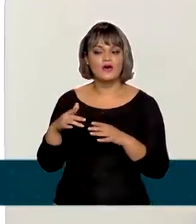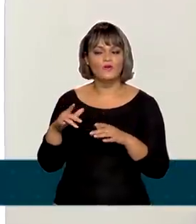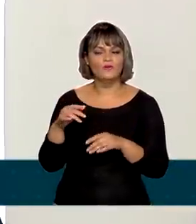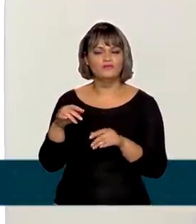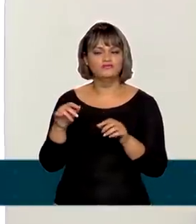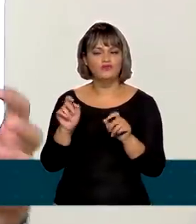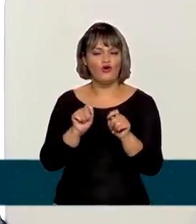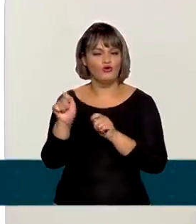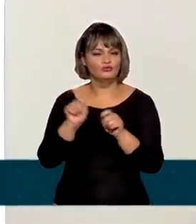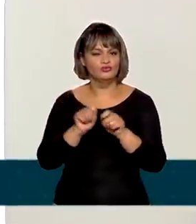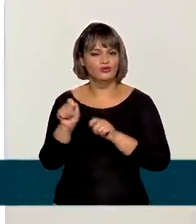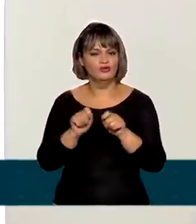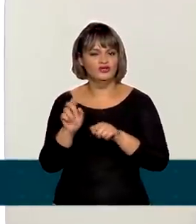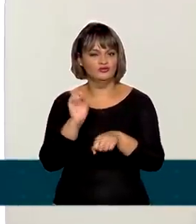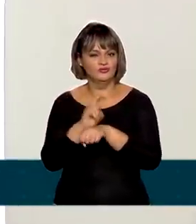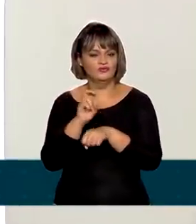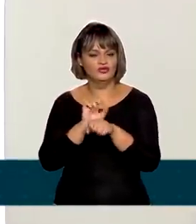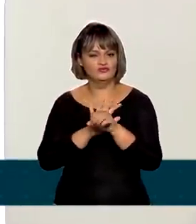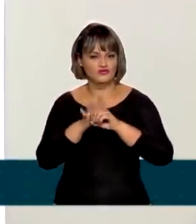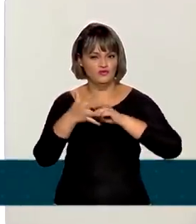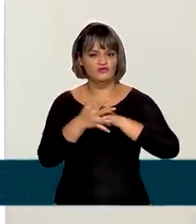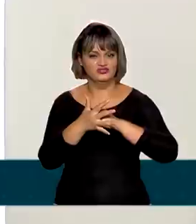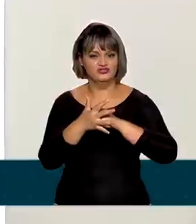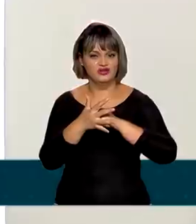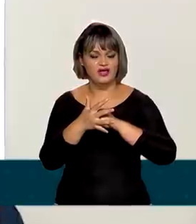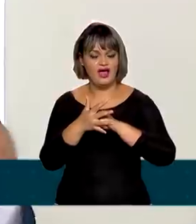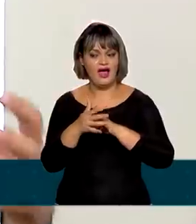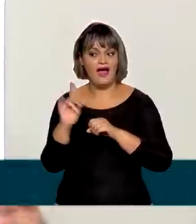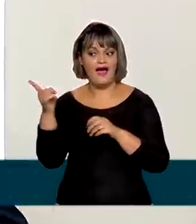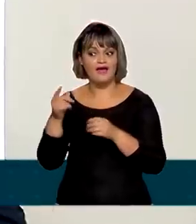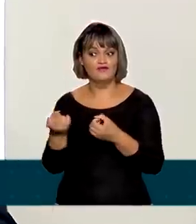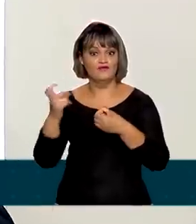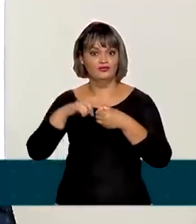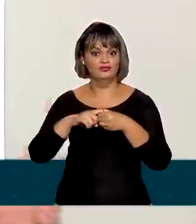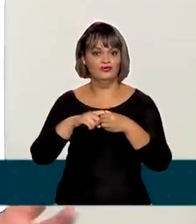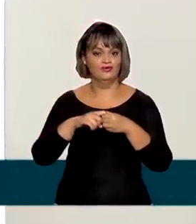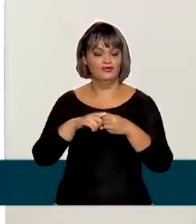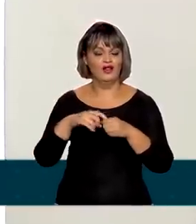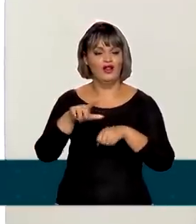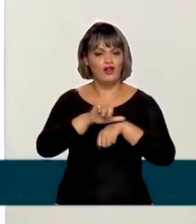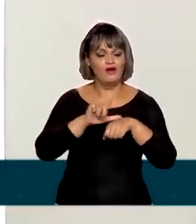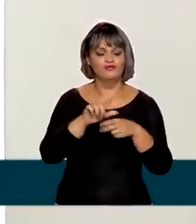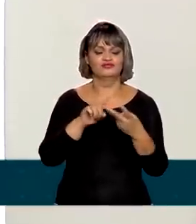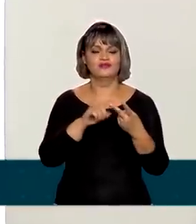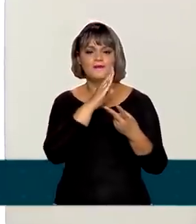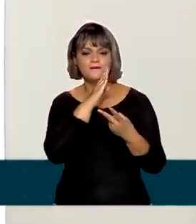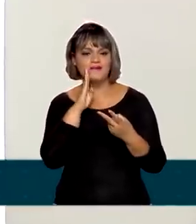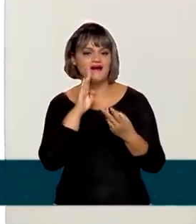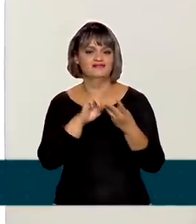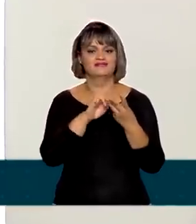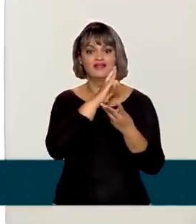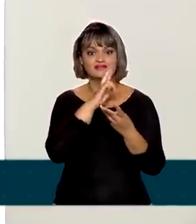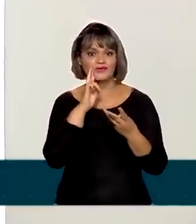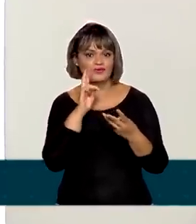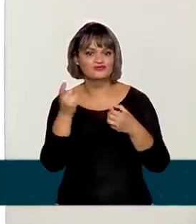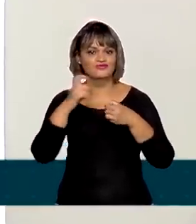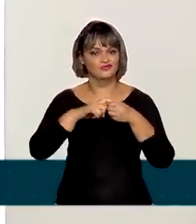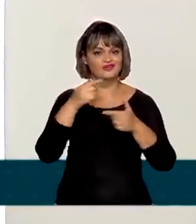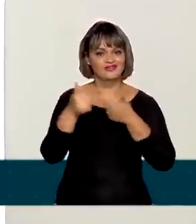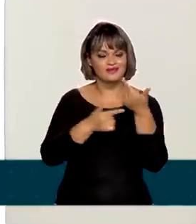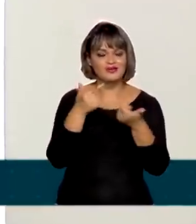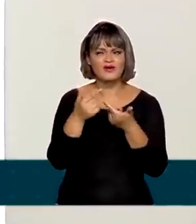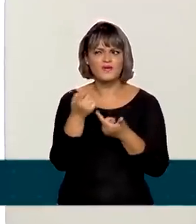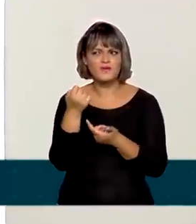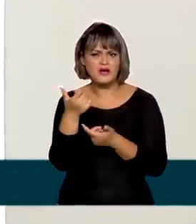e já à abertura gradual dos bares, restaurantes e da economia como um todo que voltou a funcionar, vamos dizer assim,